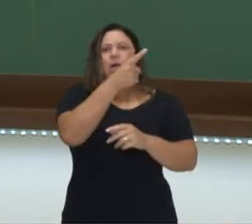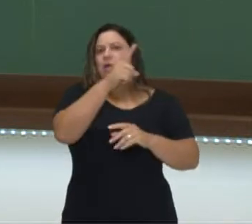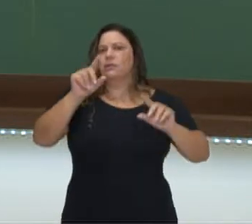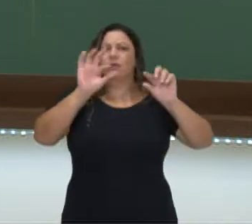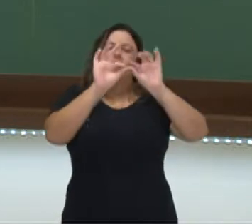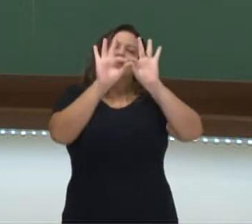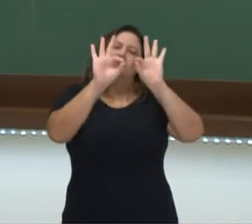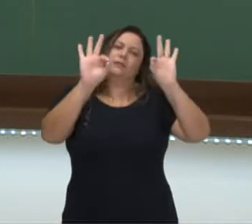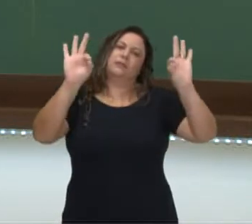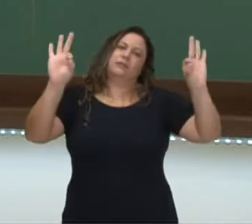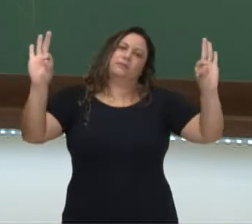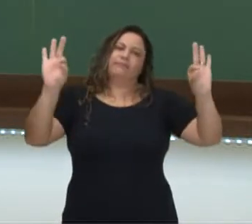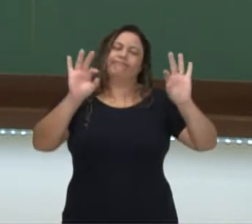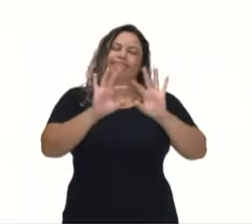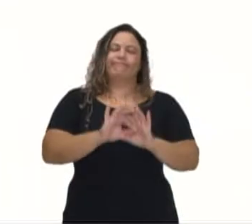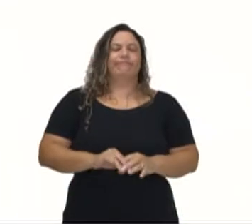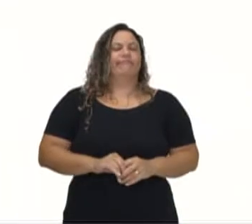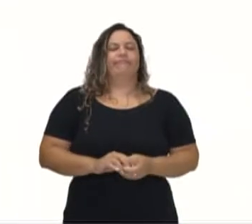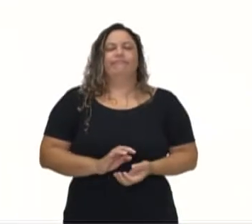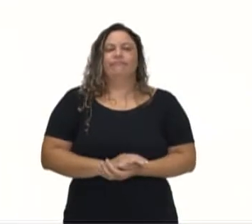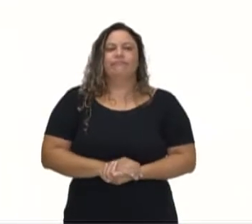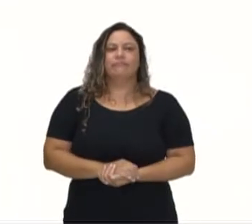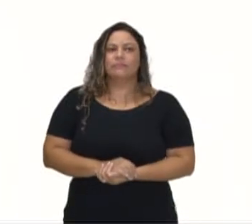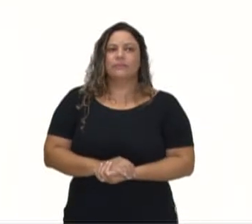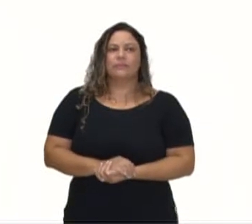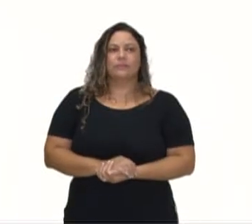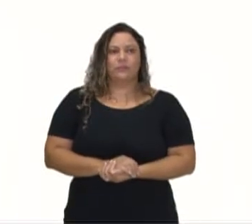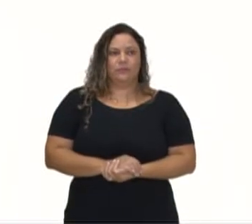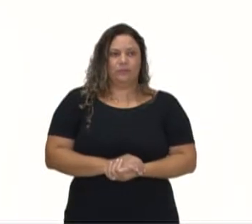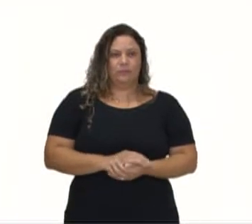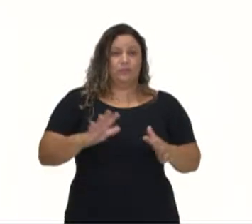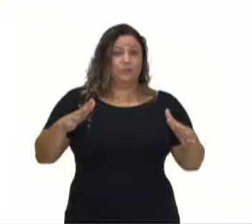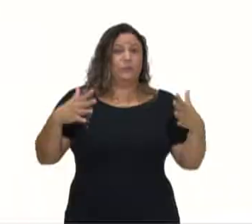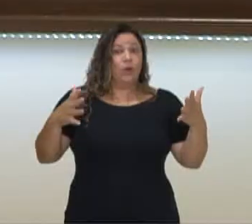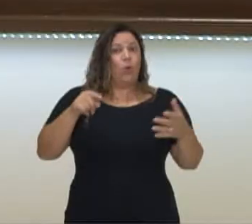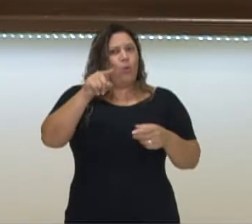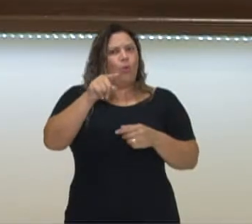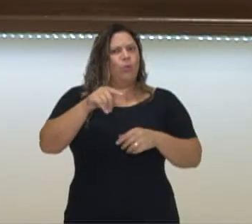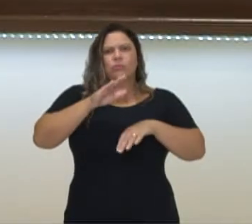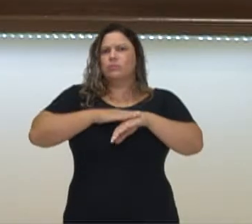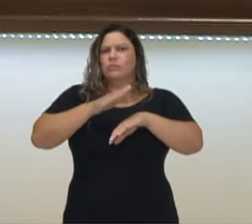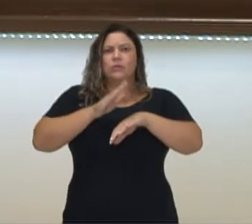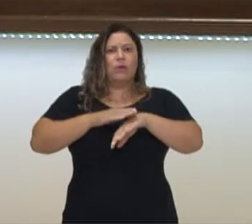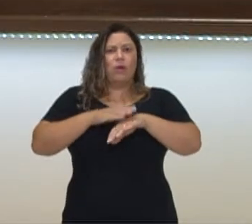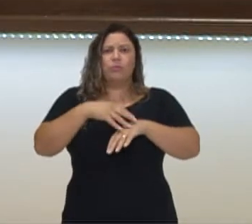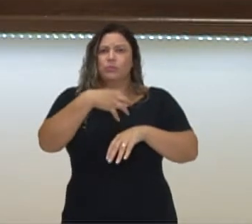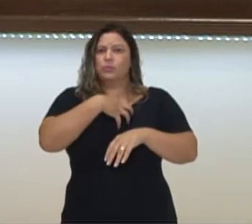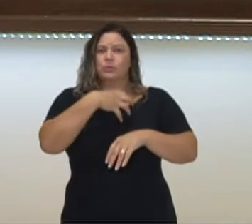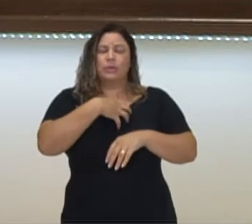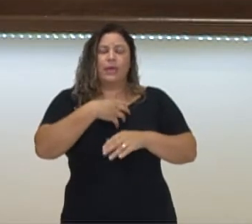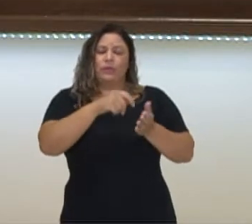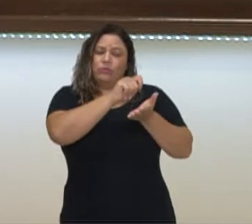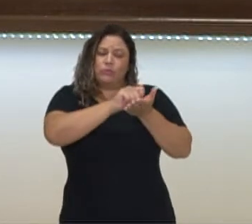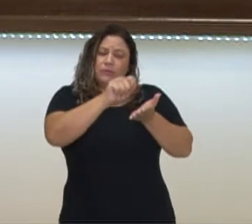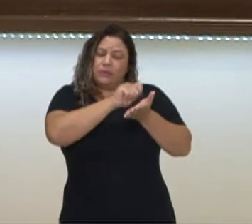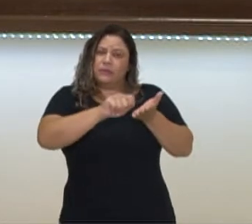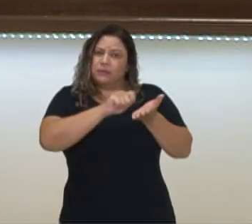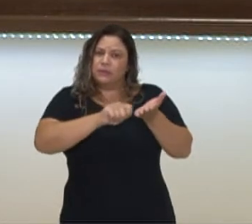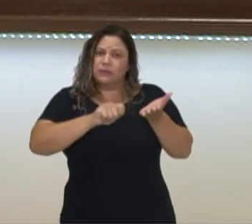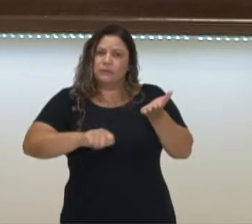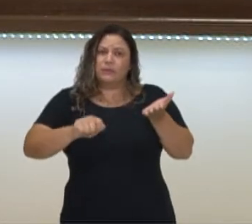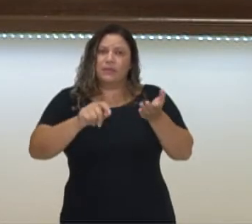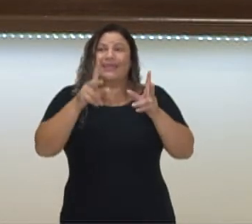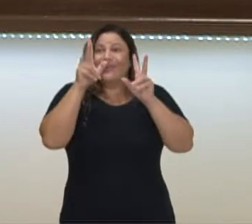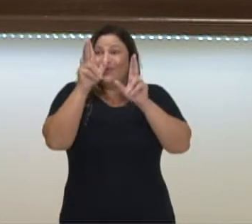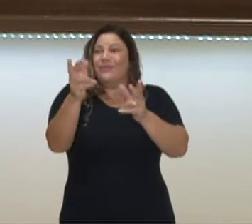completas. Use your own words. Use as suas próprias palavras. Não tem que escrever a frase como a pessoa